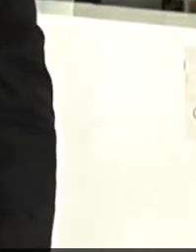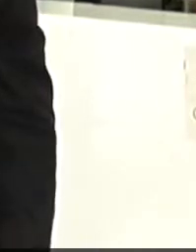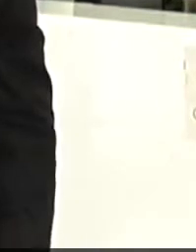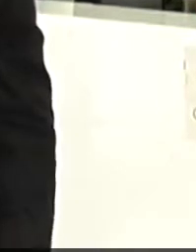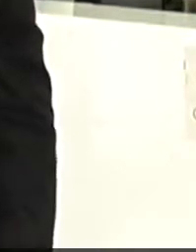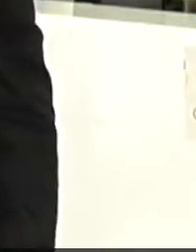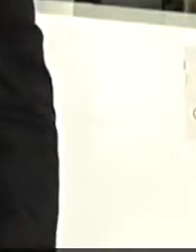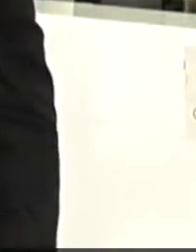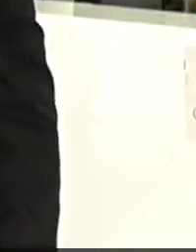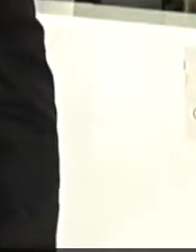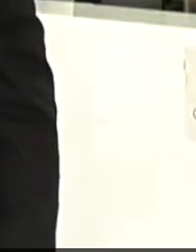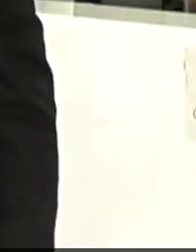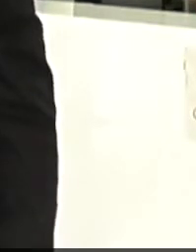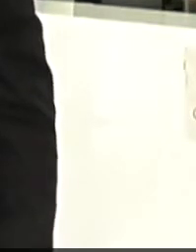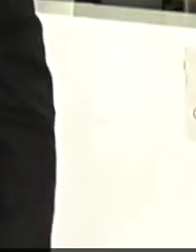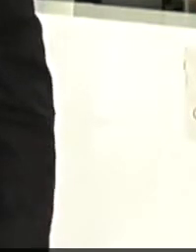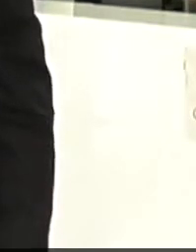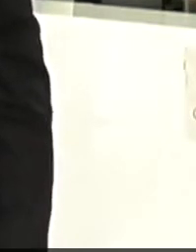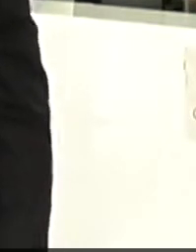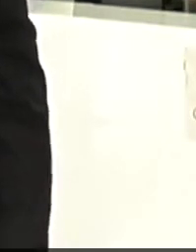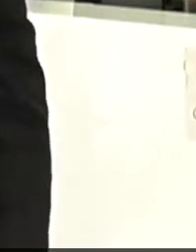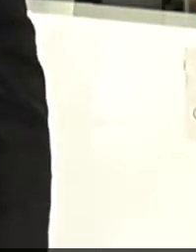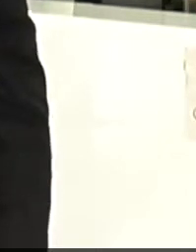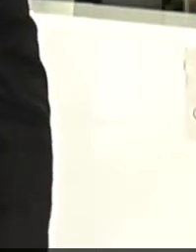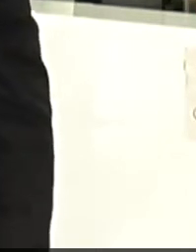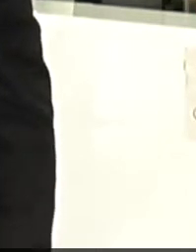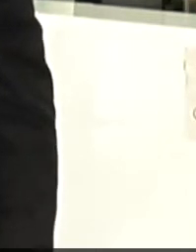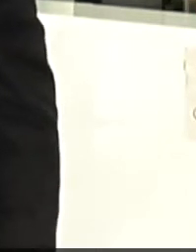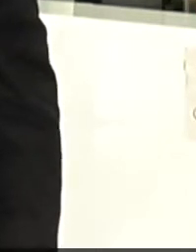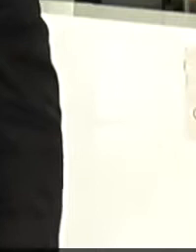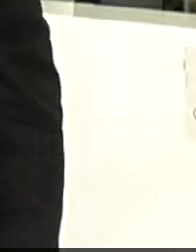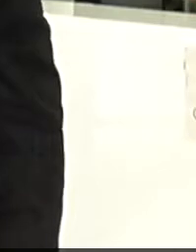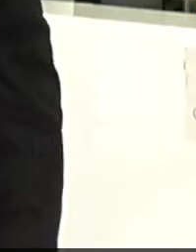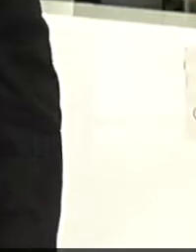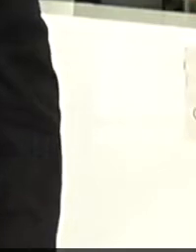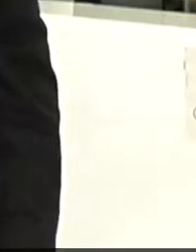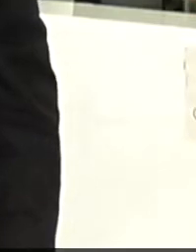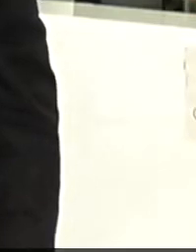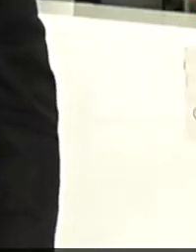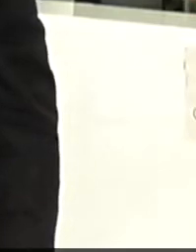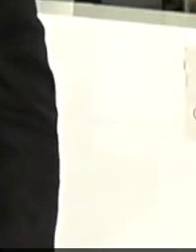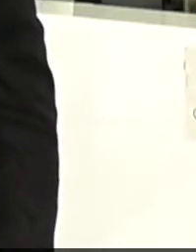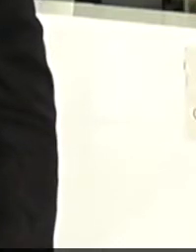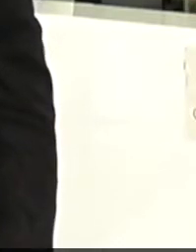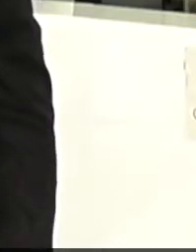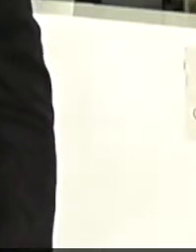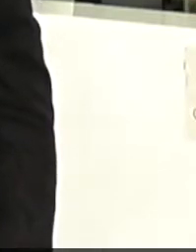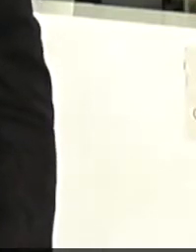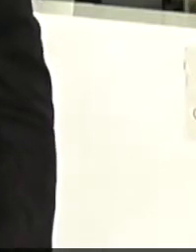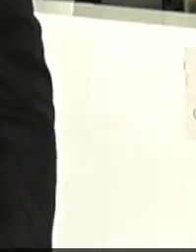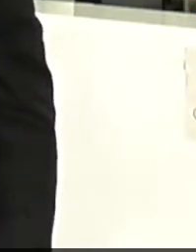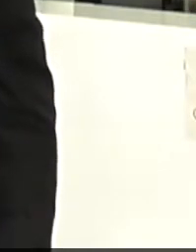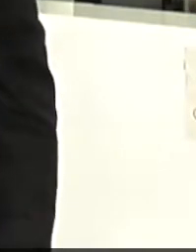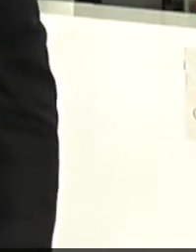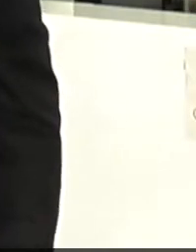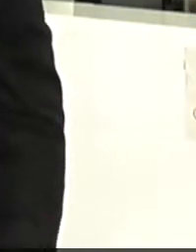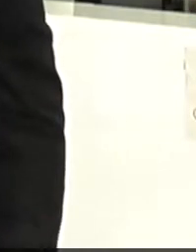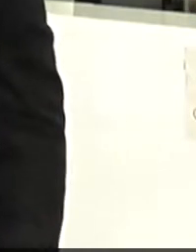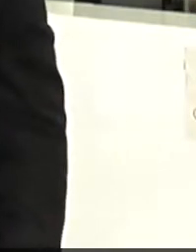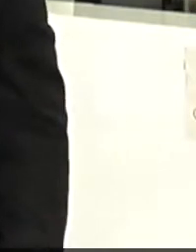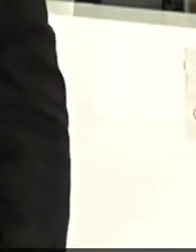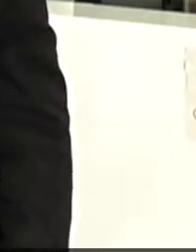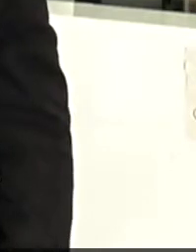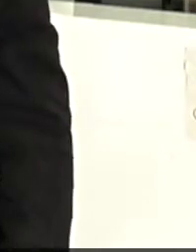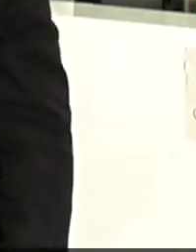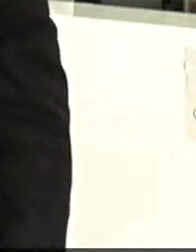reportagem, porque acaba de começar o terceiro dia do seminário sobre a reforma da Previdência do Estado de Minas Gerais.